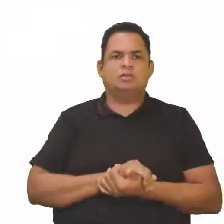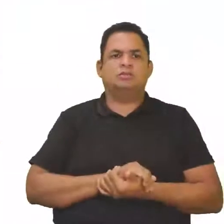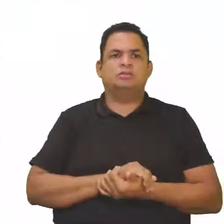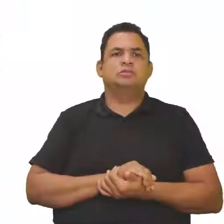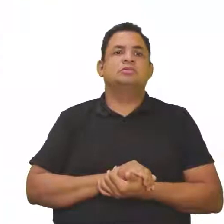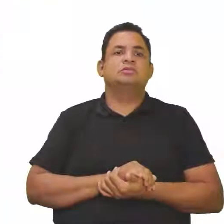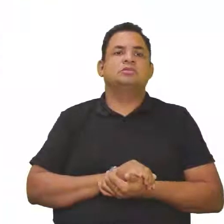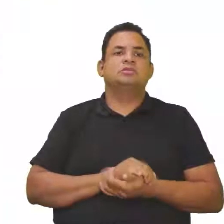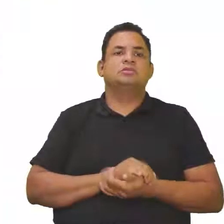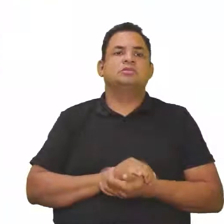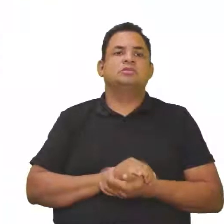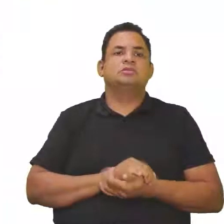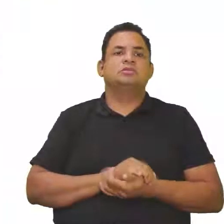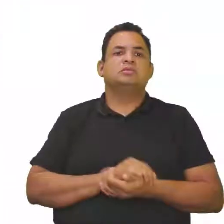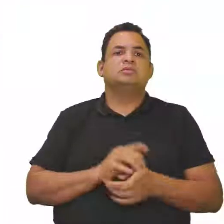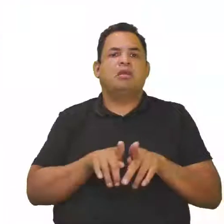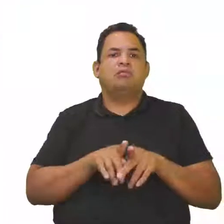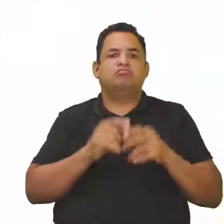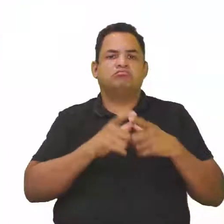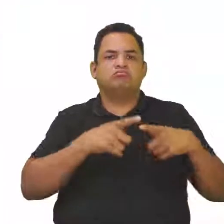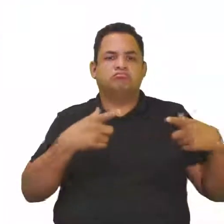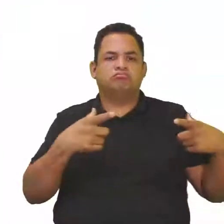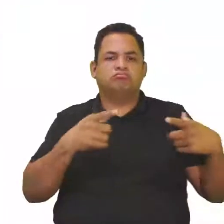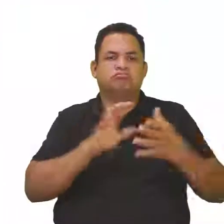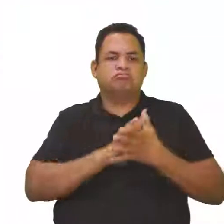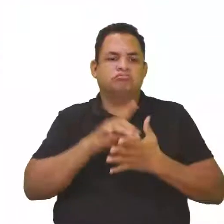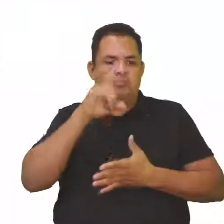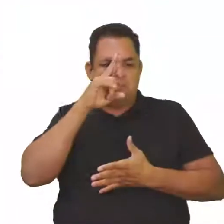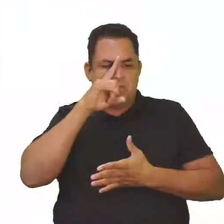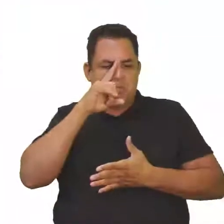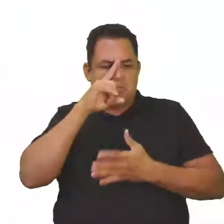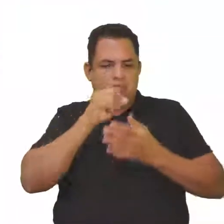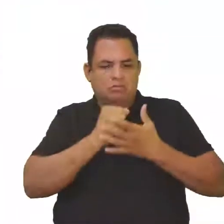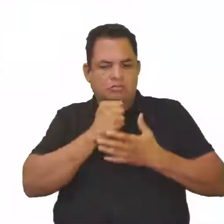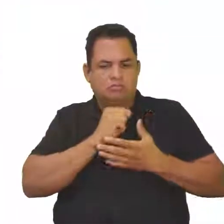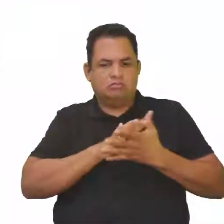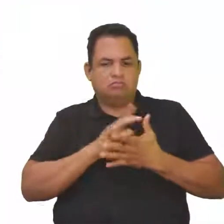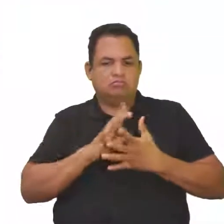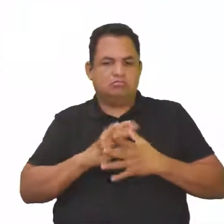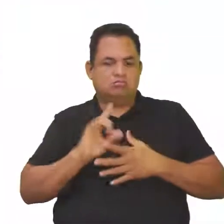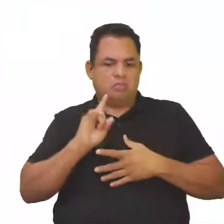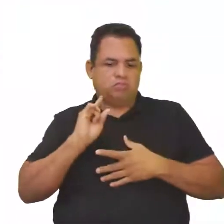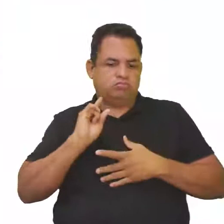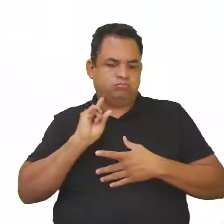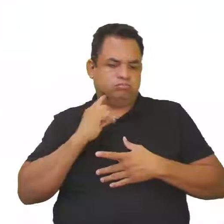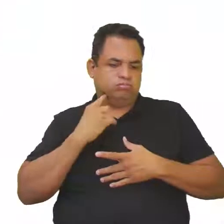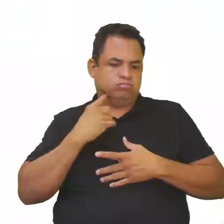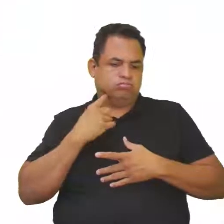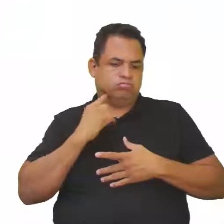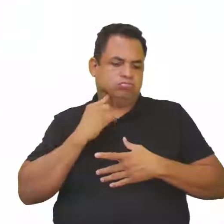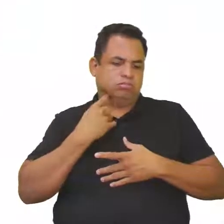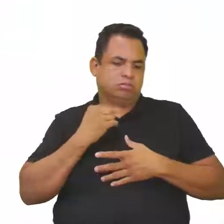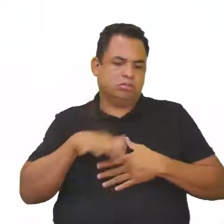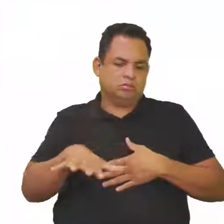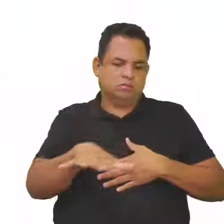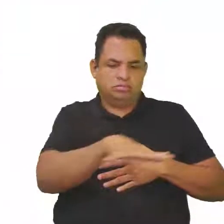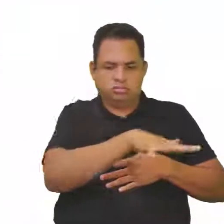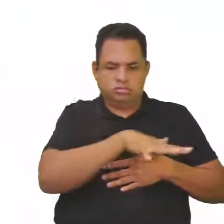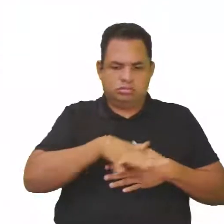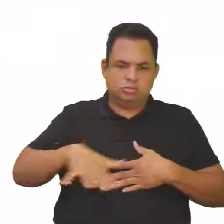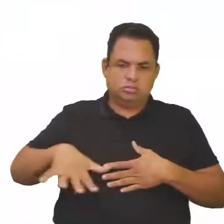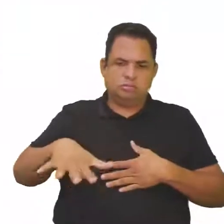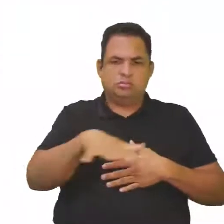consequentemente, eu estarei aumentando os riscos de contaminação do meio ambiente por estes,